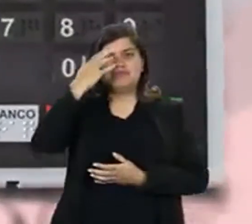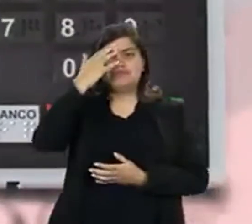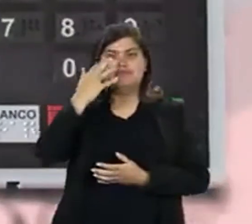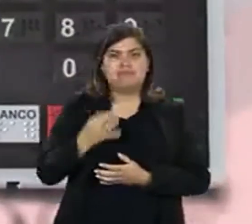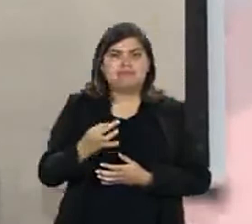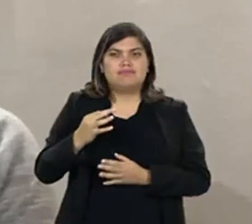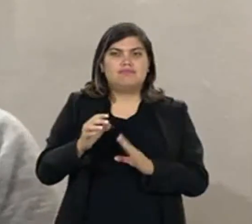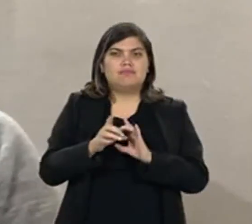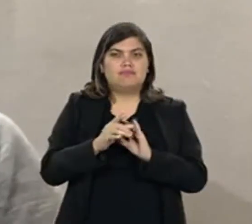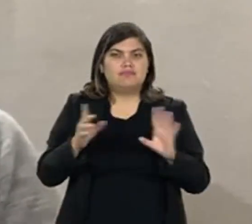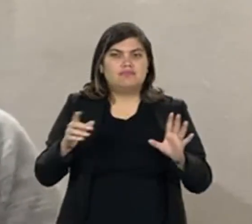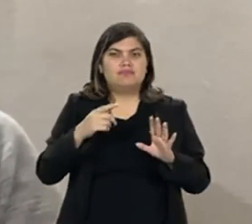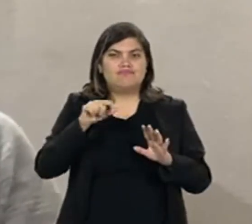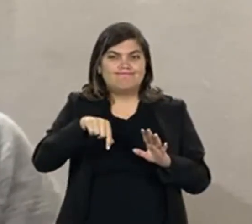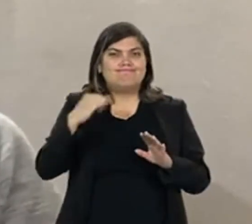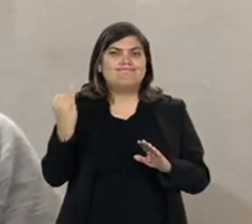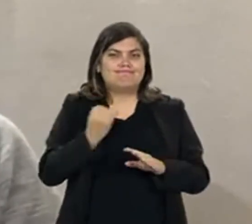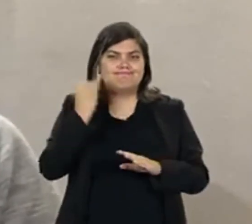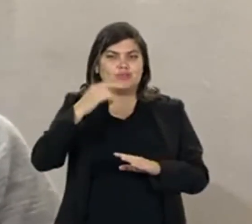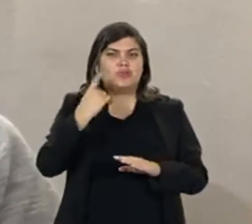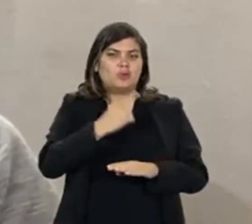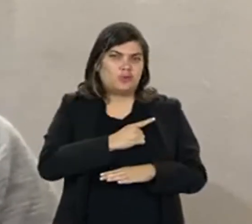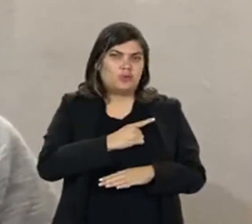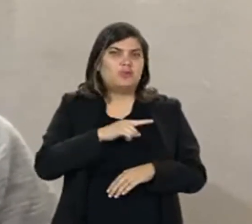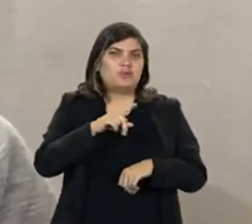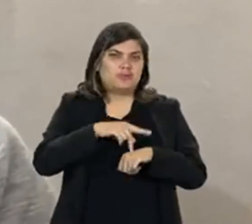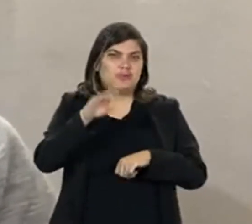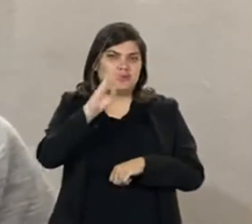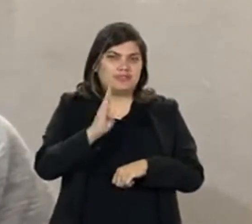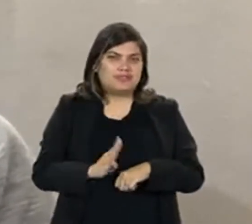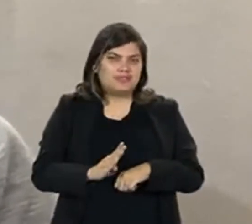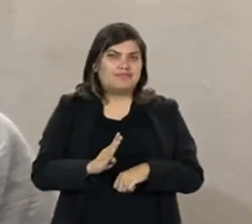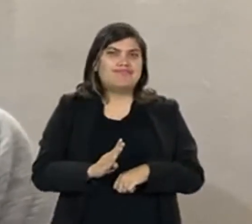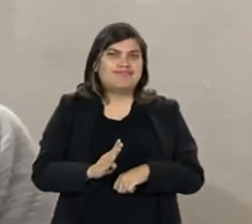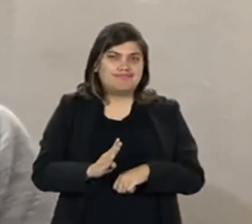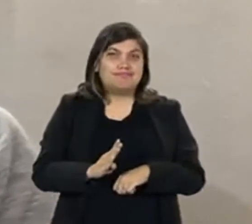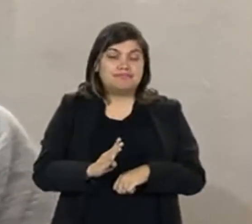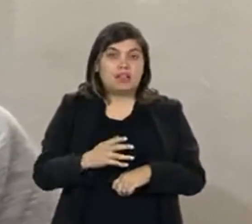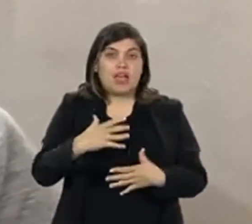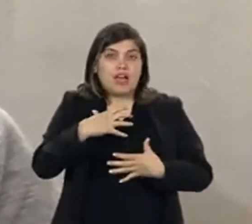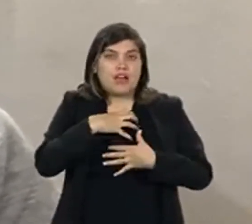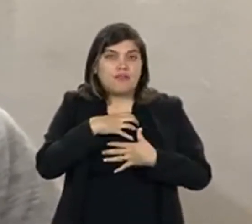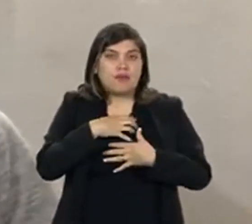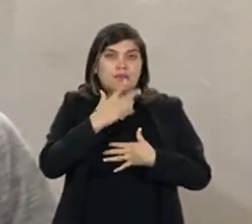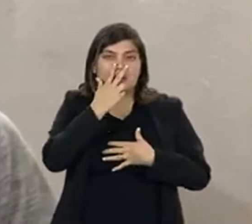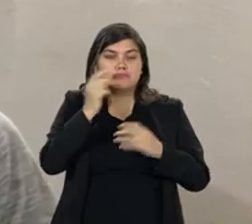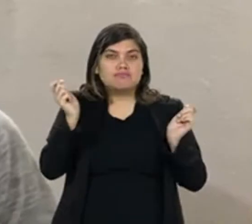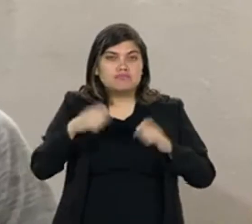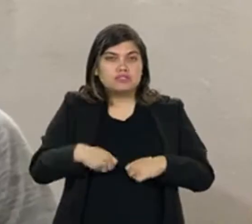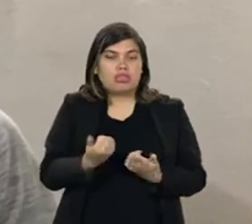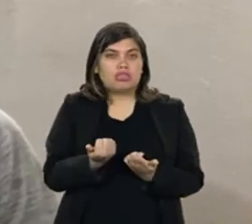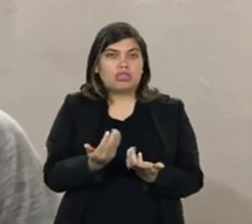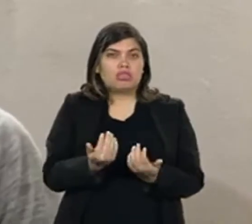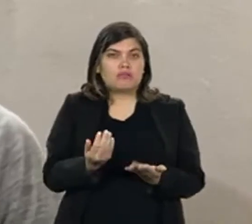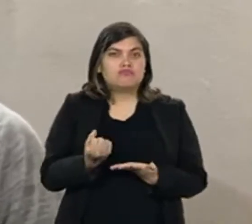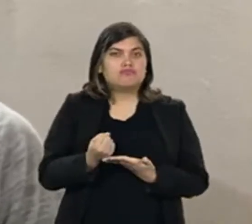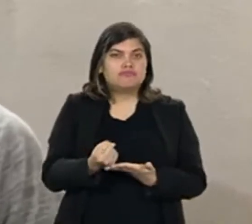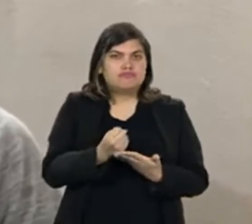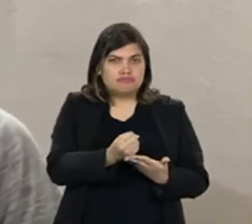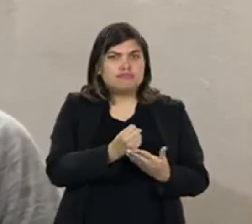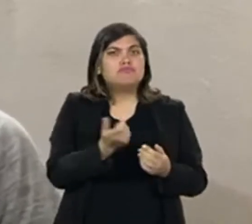Eu considero a democracia algo, assim, extremamente importante para nosso país, né? E a forma que eu puder